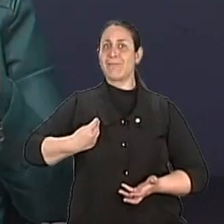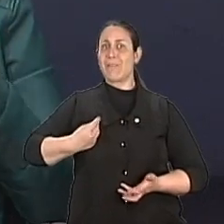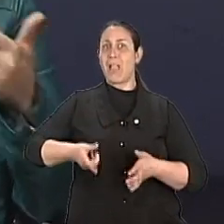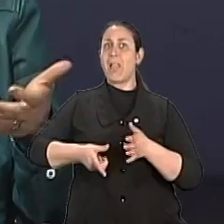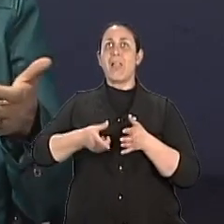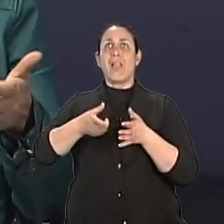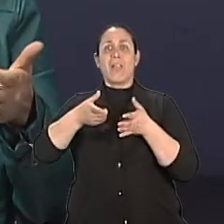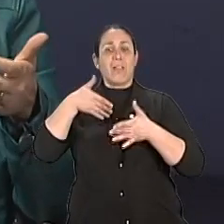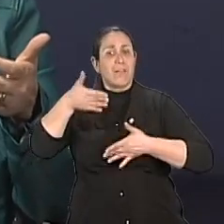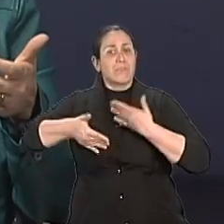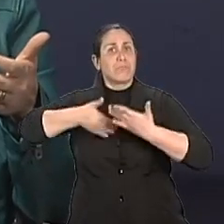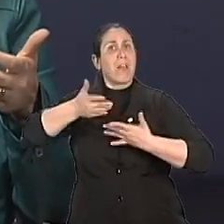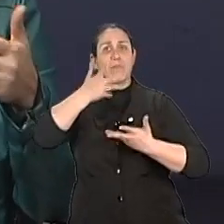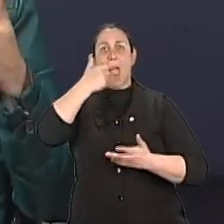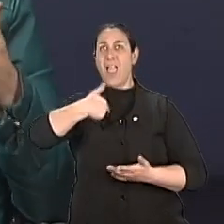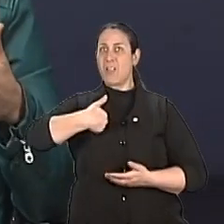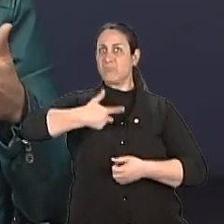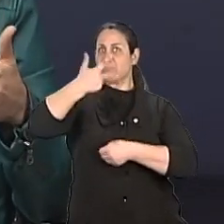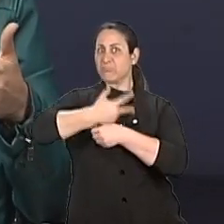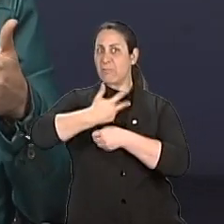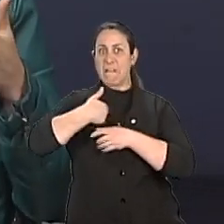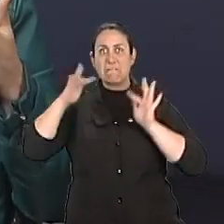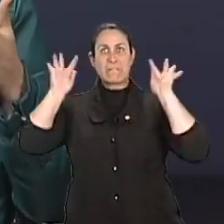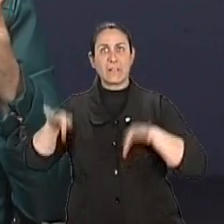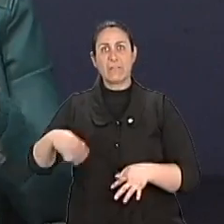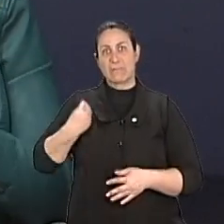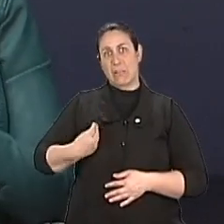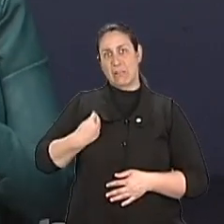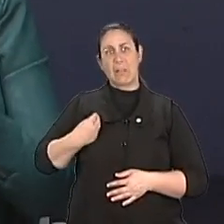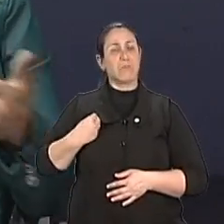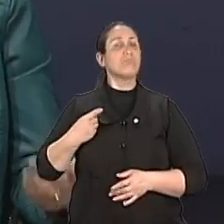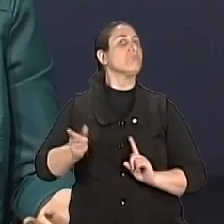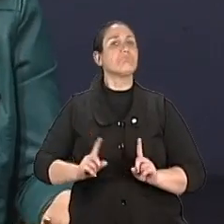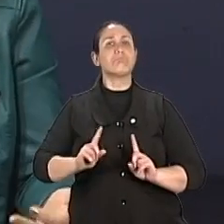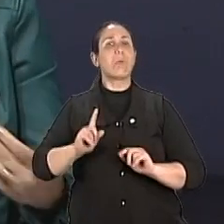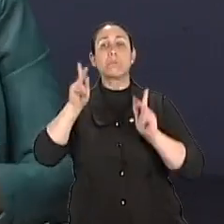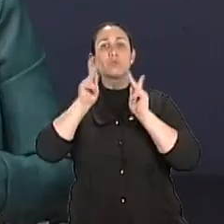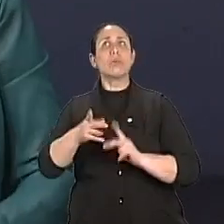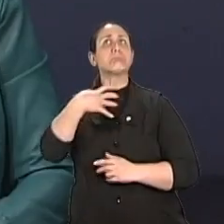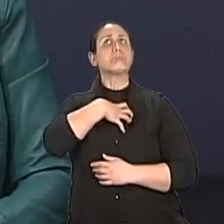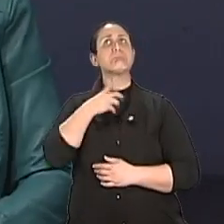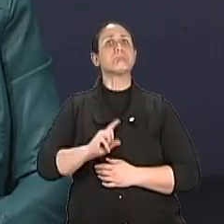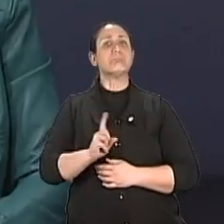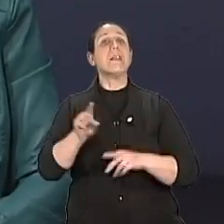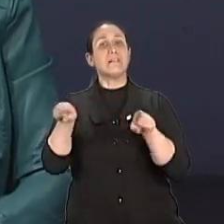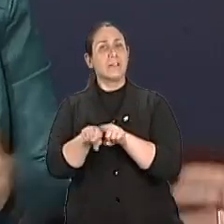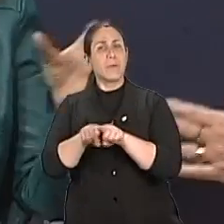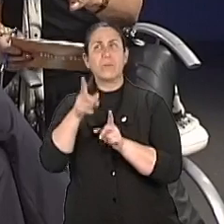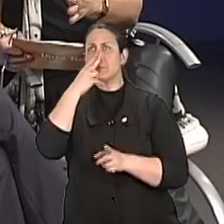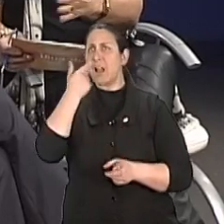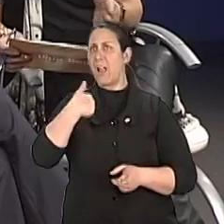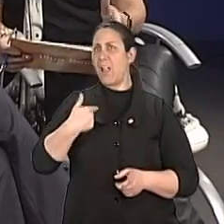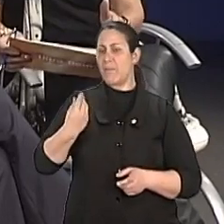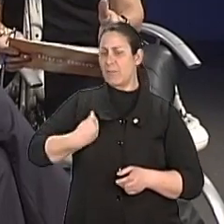como o fim da vida, né? A aposentadoria não é sentida como uma perda iminente, como sempre foi, né? Que